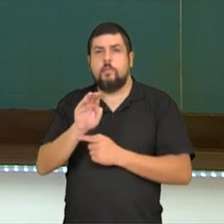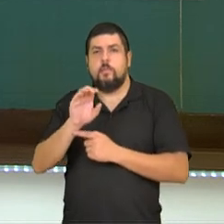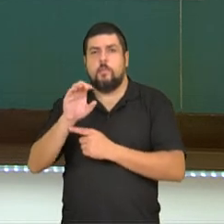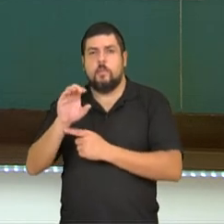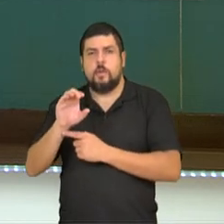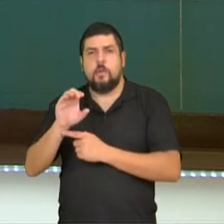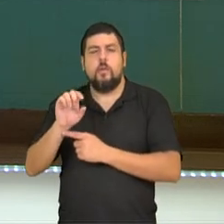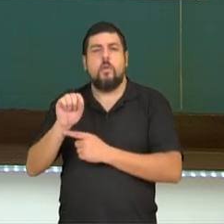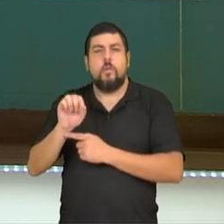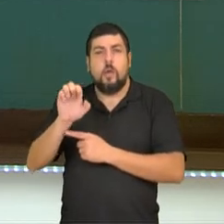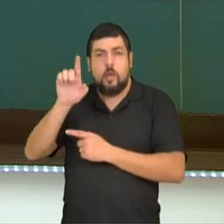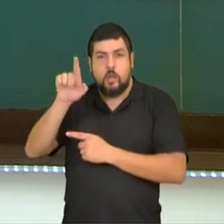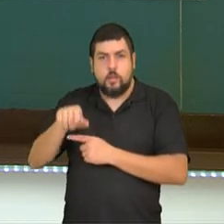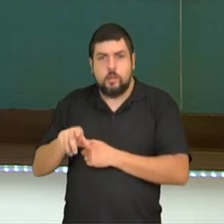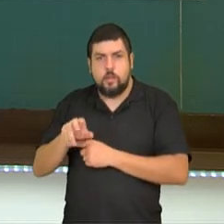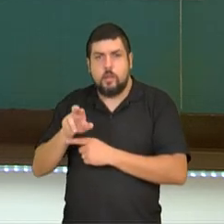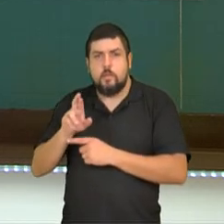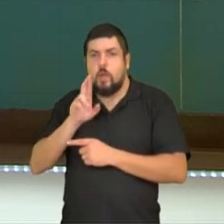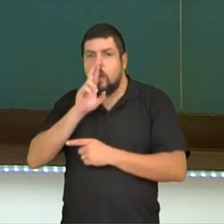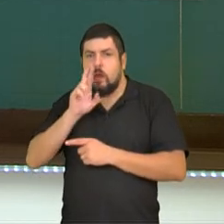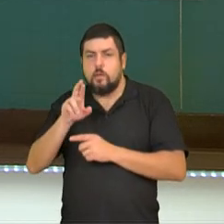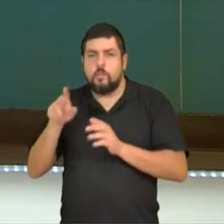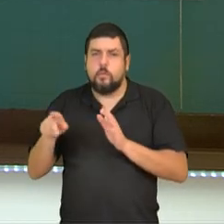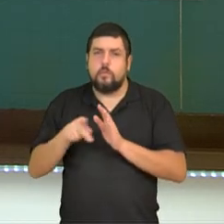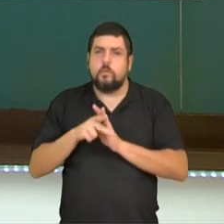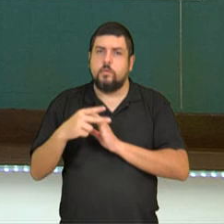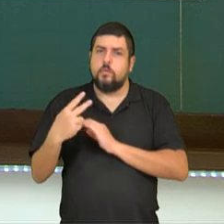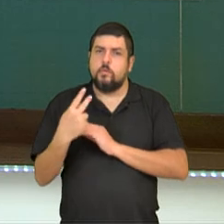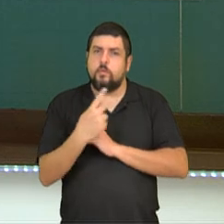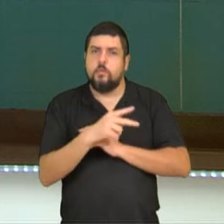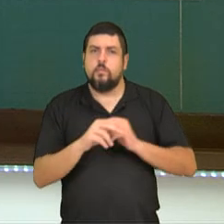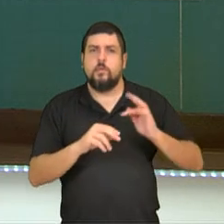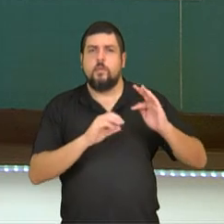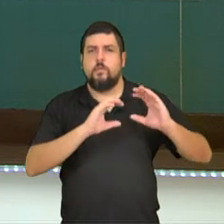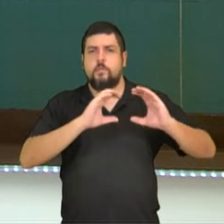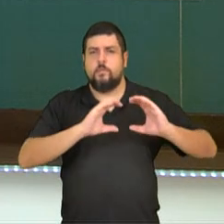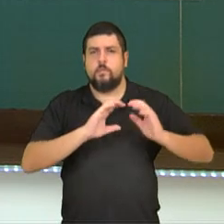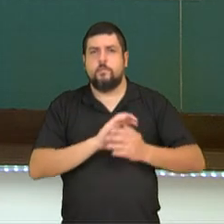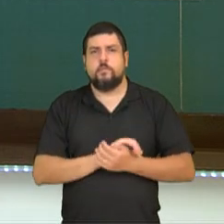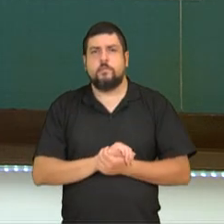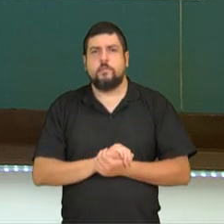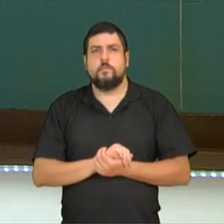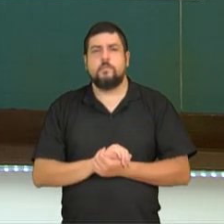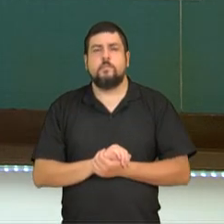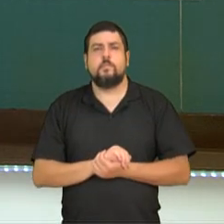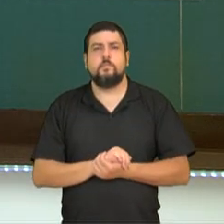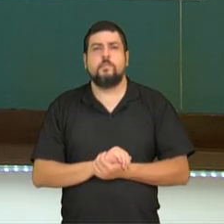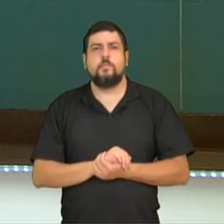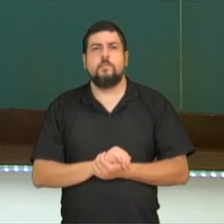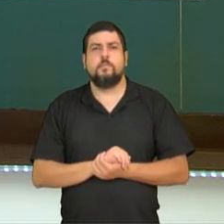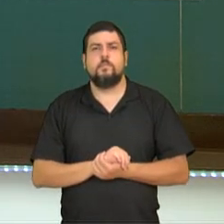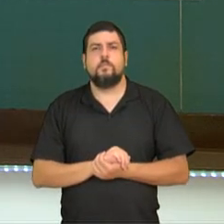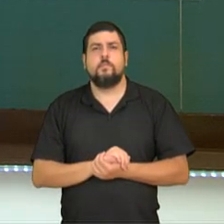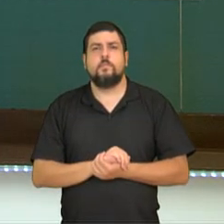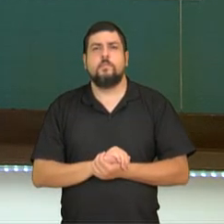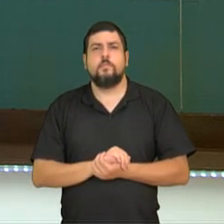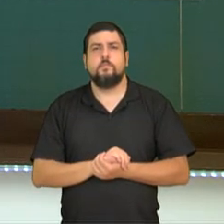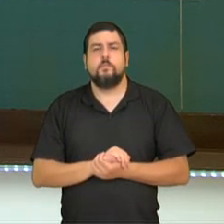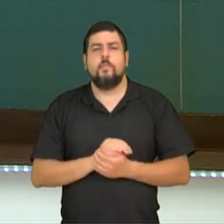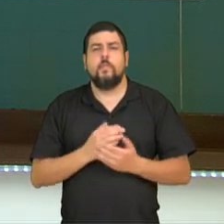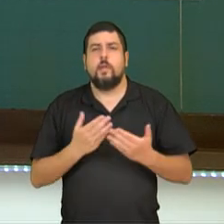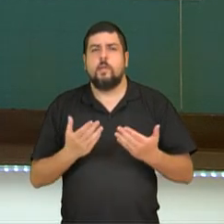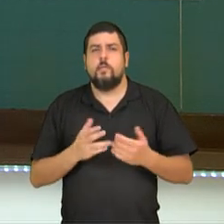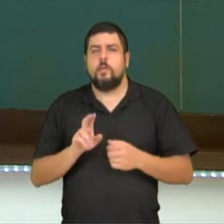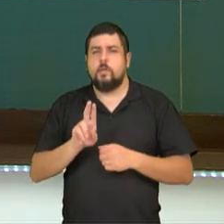F, tá? Então, olha só, só indicando ali, né, essas raízes para vocês, olha só. E, então, né, usando a